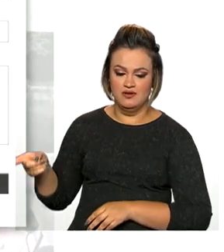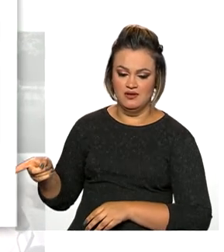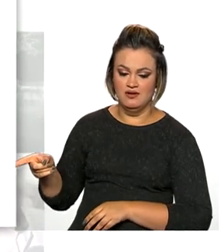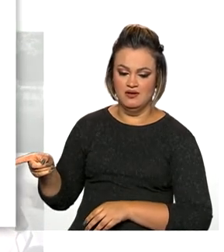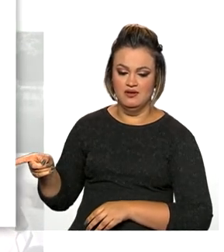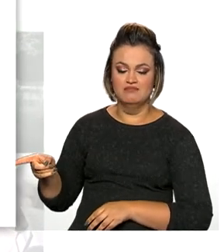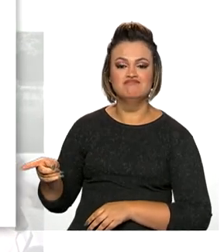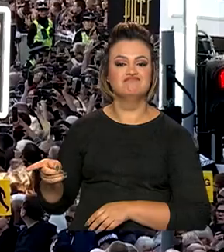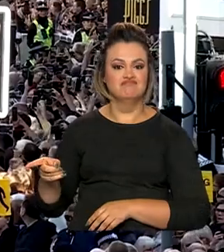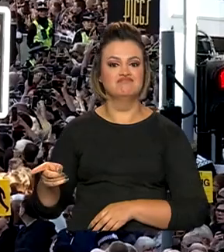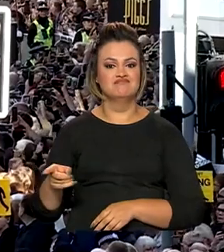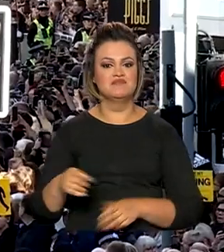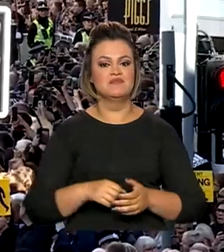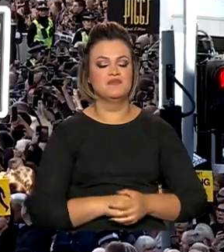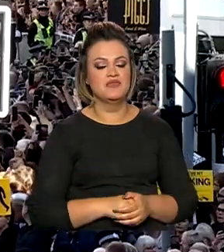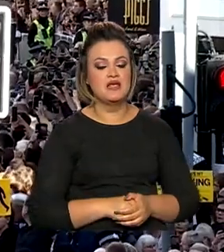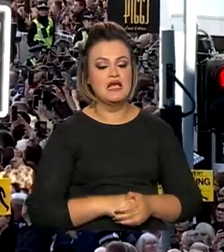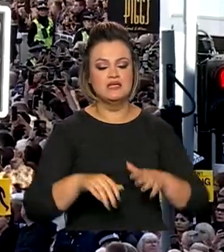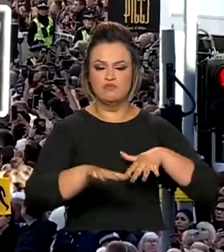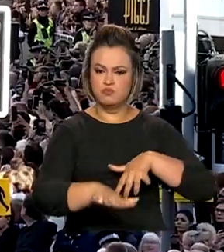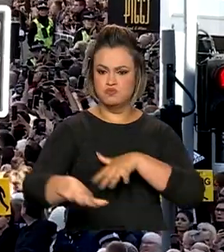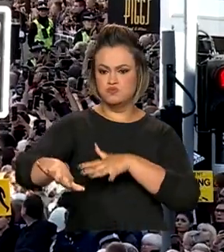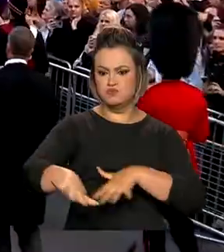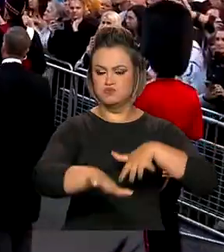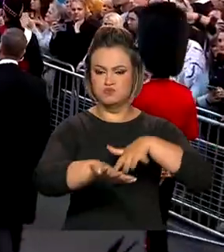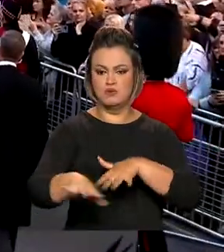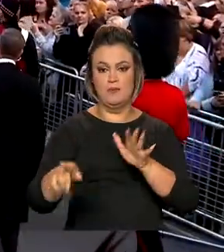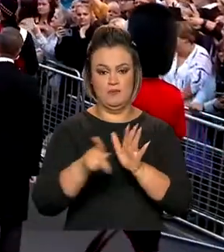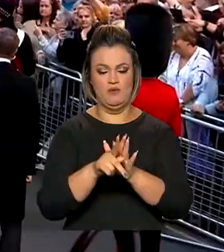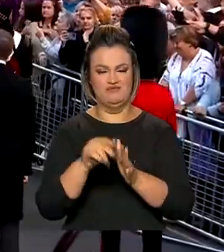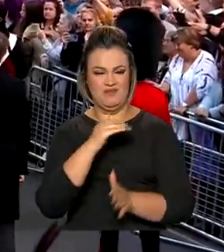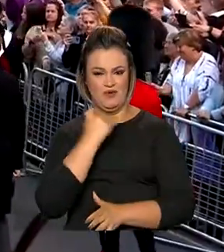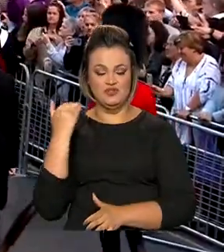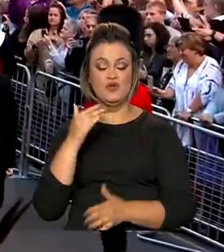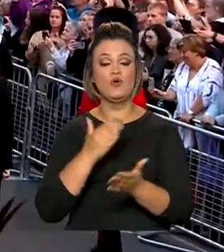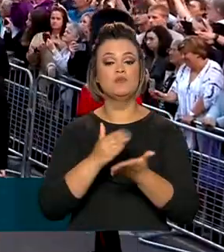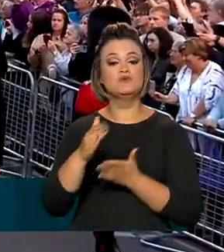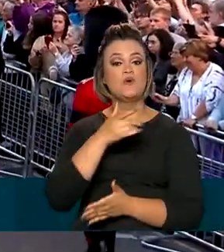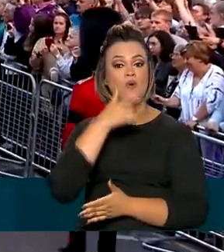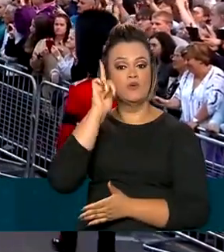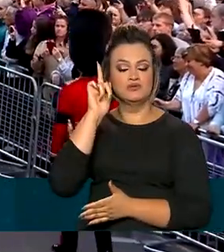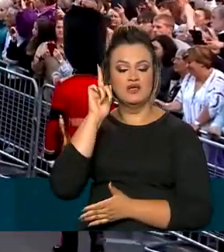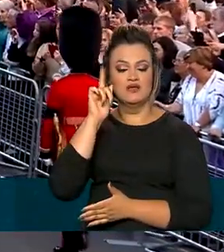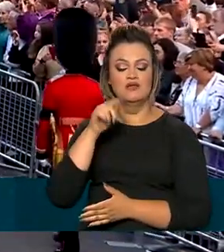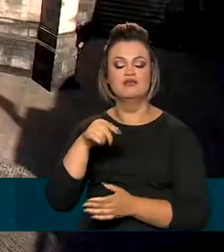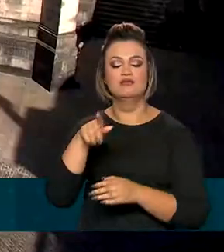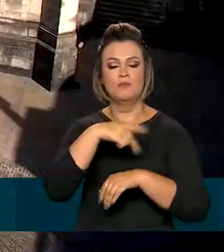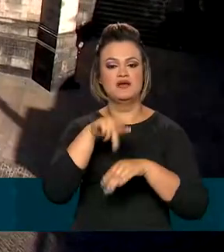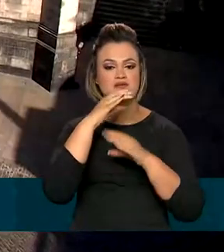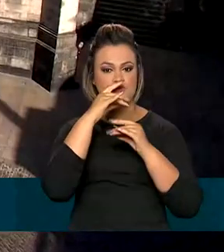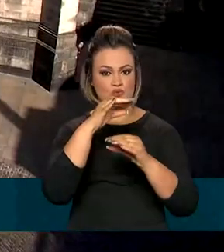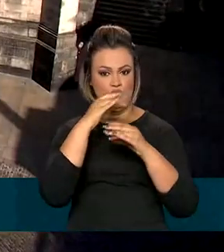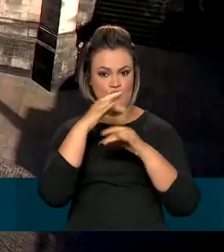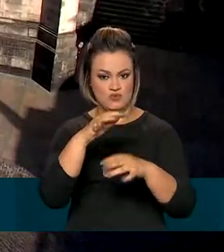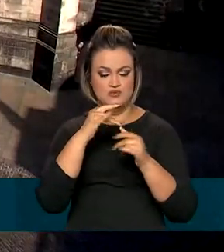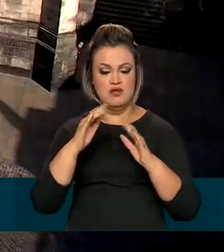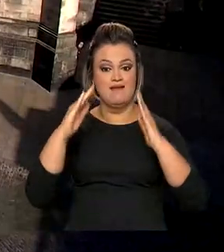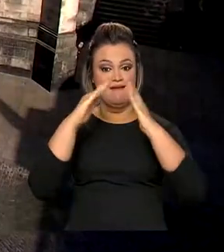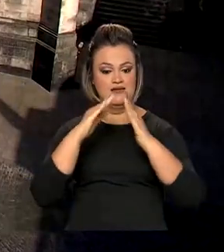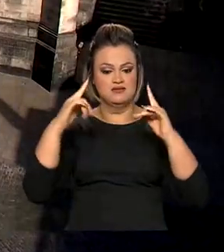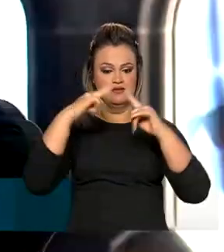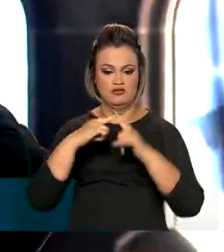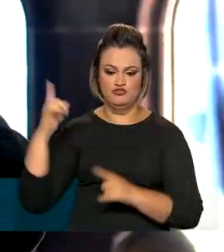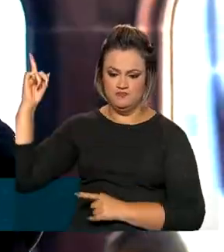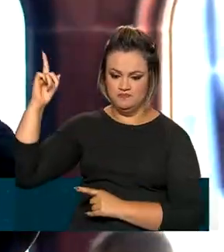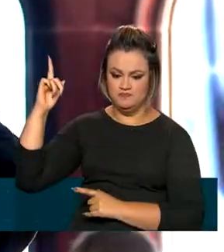Família Real Britânica. O cortejo fúnebre da monarca teve início ontem em Indimburgo, na Escócia, na Catedral de St.